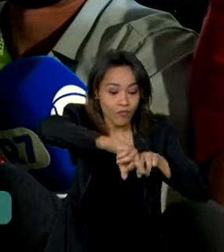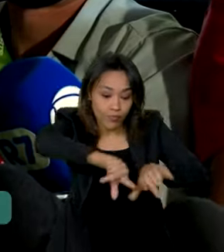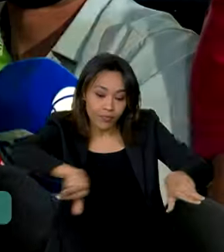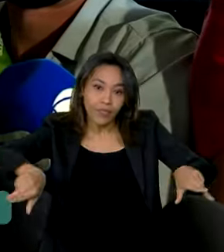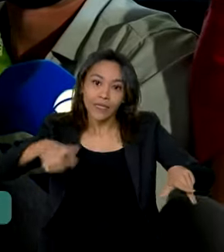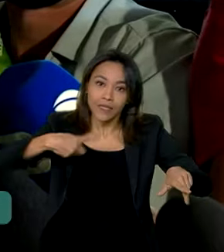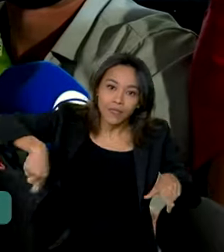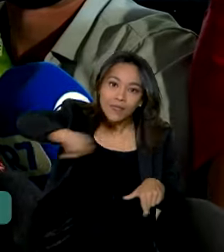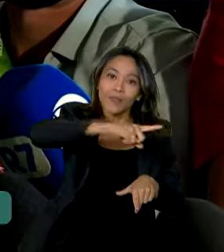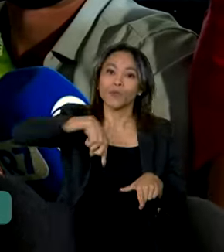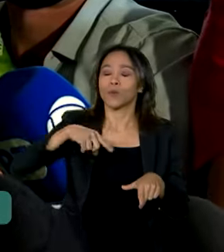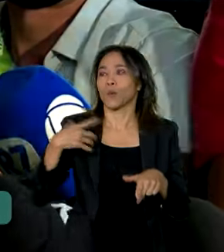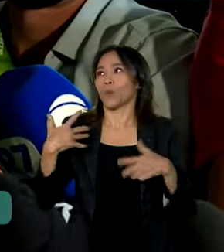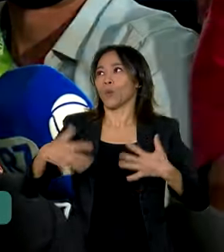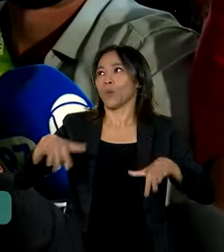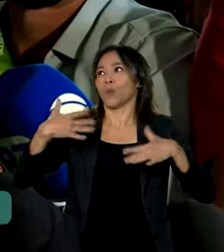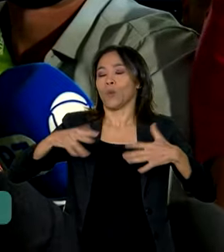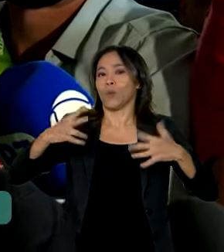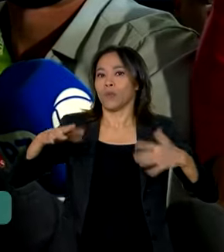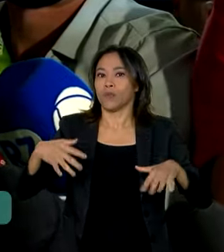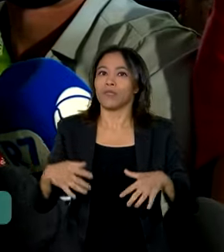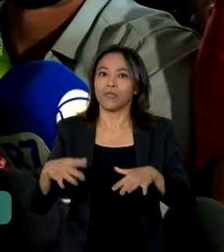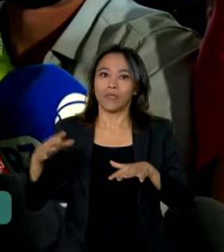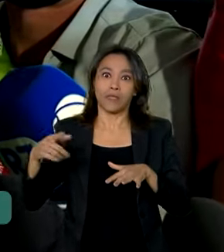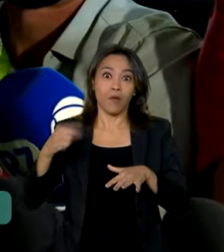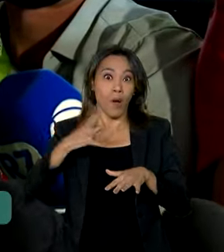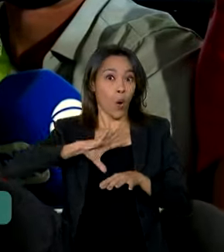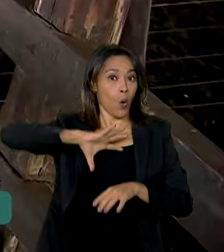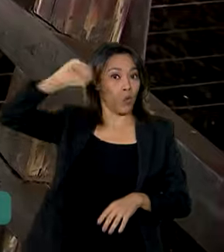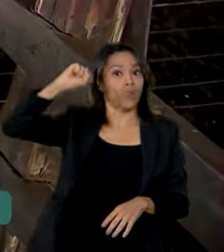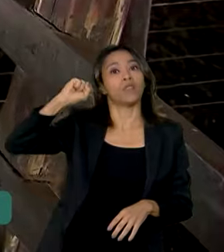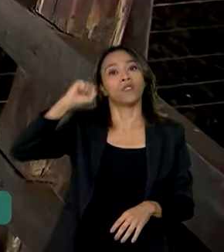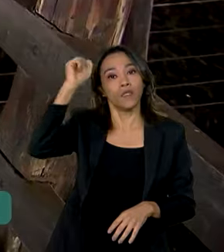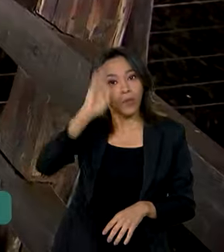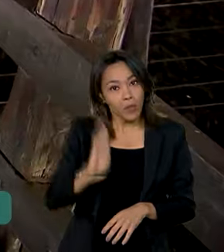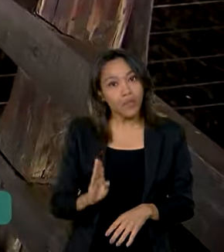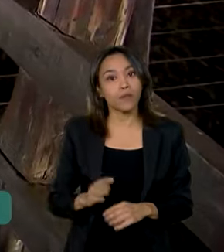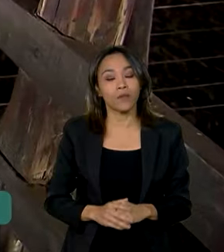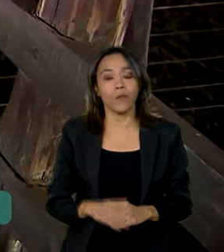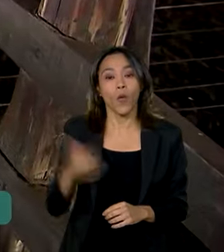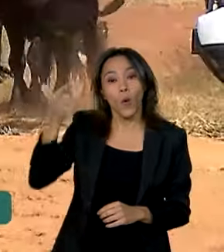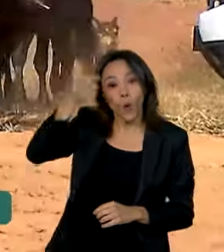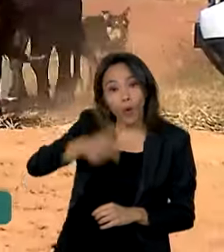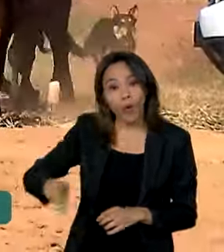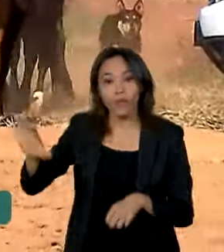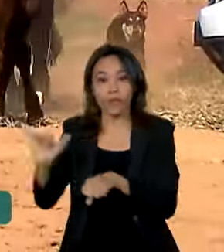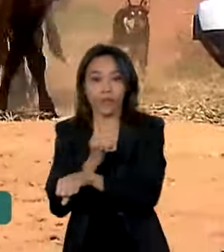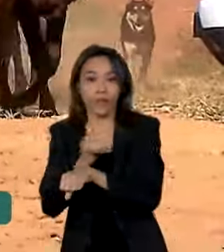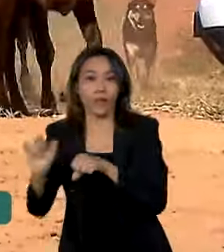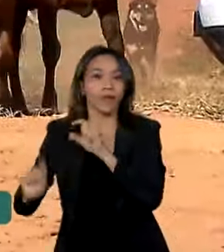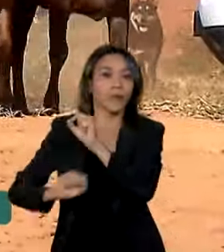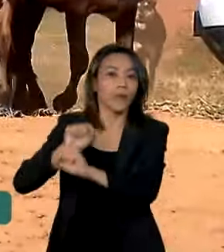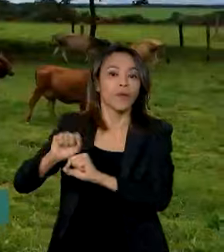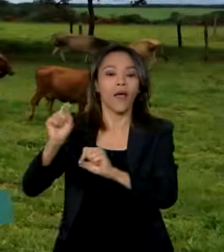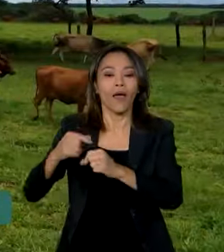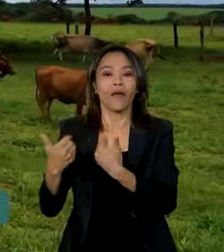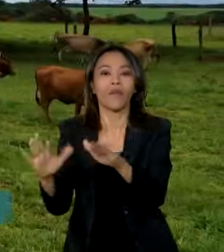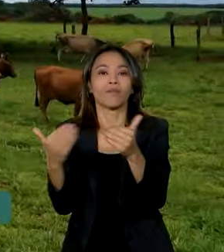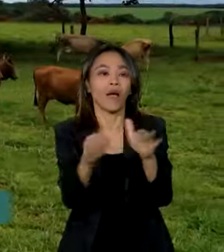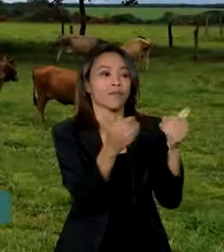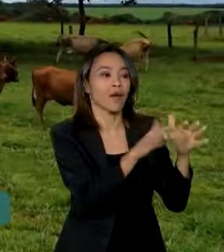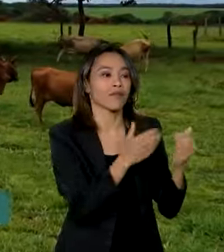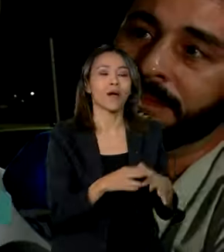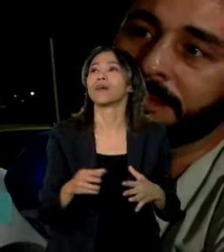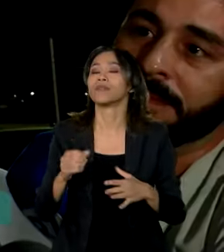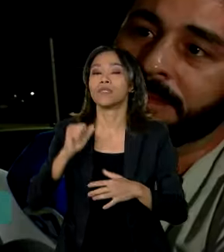isso tem grande repercussão, é uma grande conquista para o Brasil. Outra medida esperada é a geração de emprego em